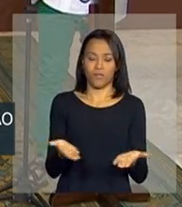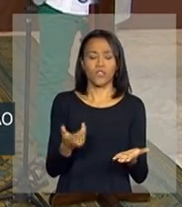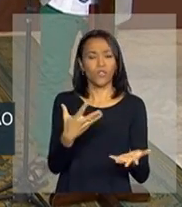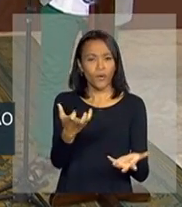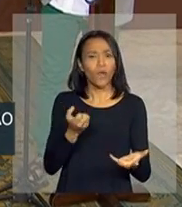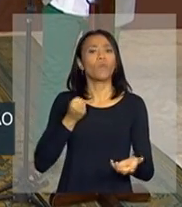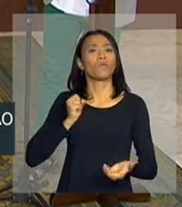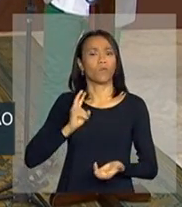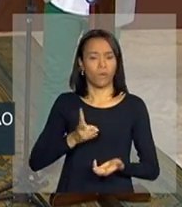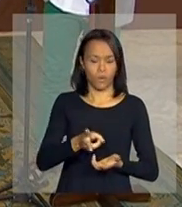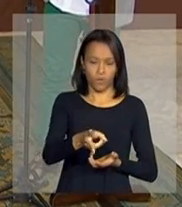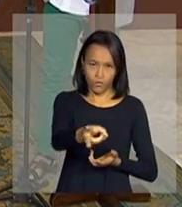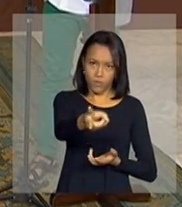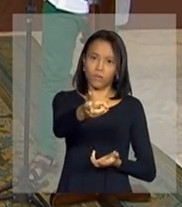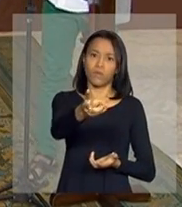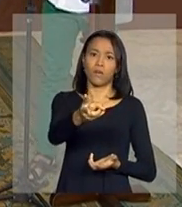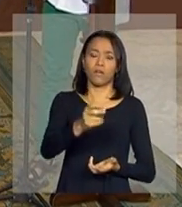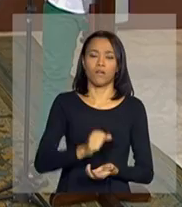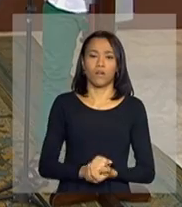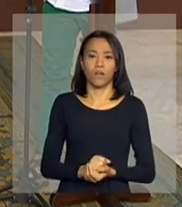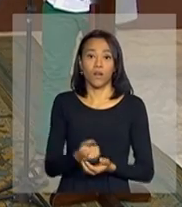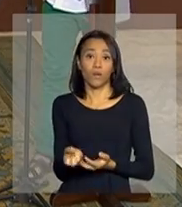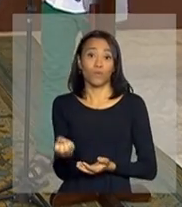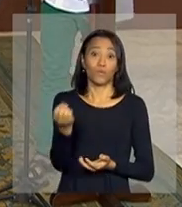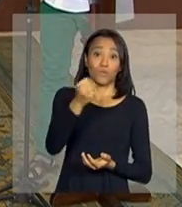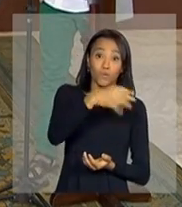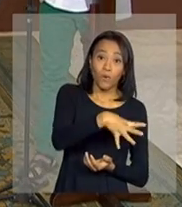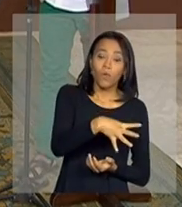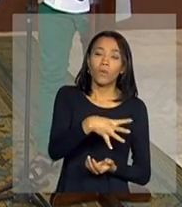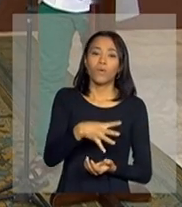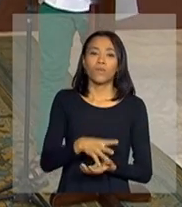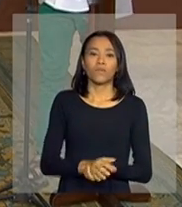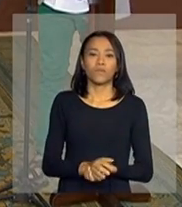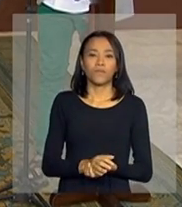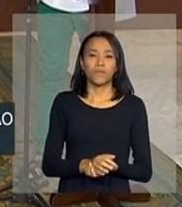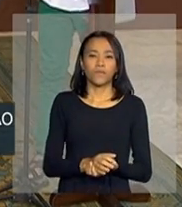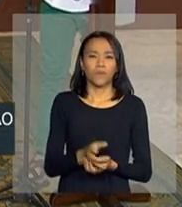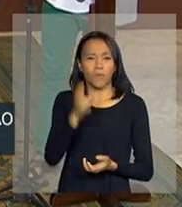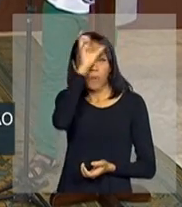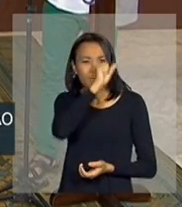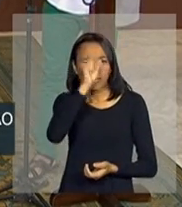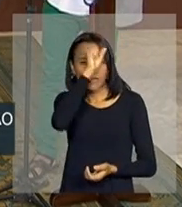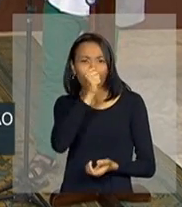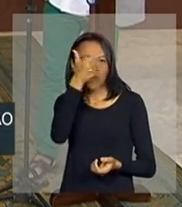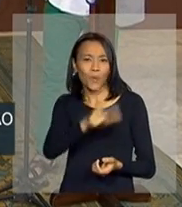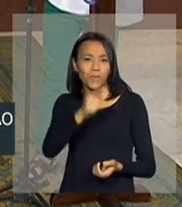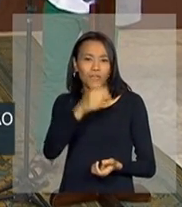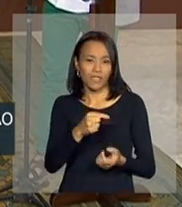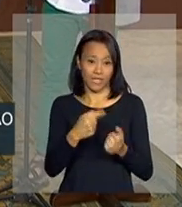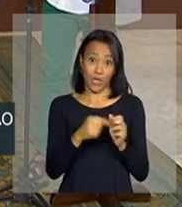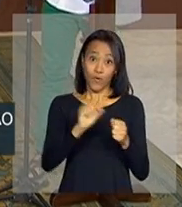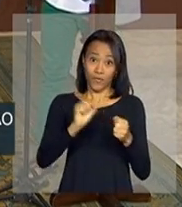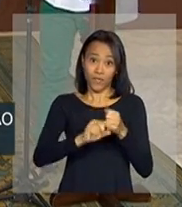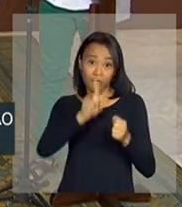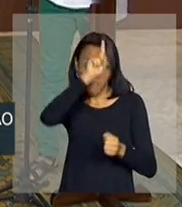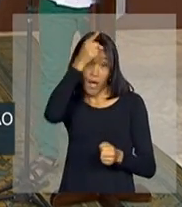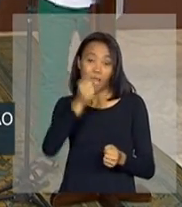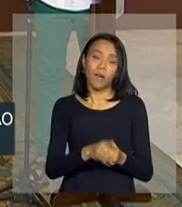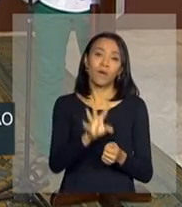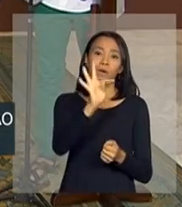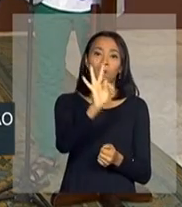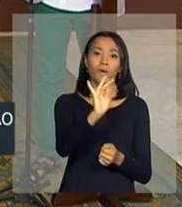quero continuar num novo processo de reeducação que fiz com esse instrumento, que foi o timbal,